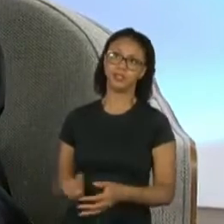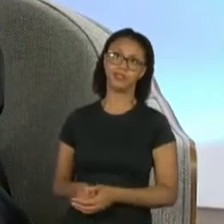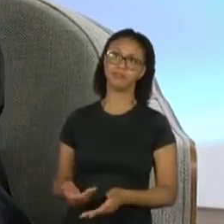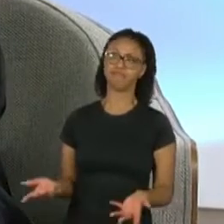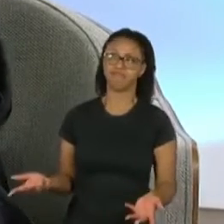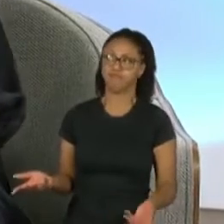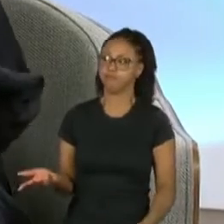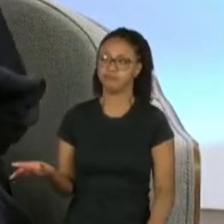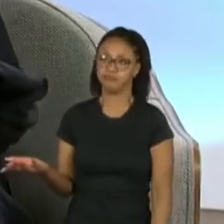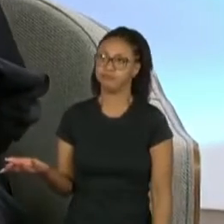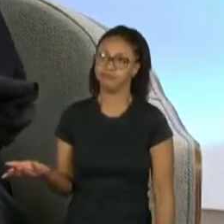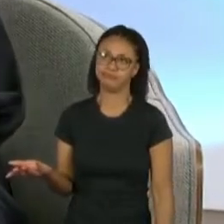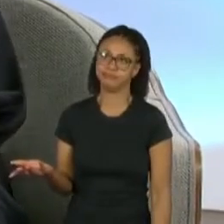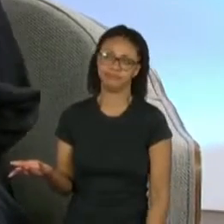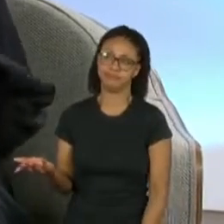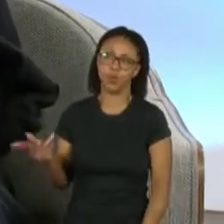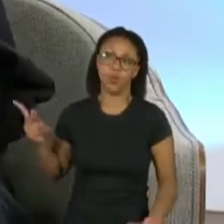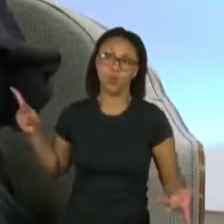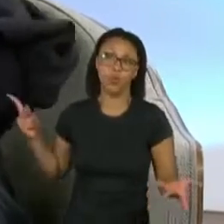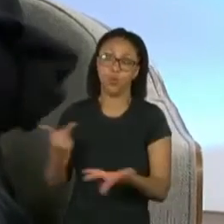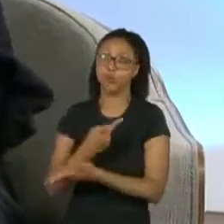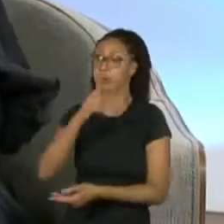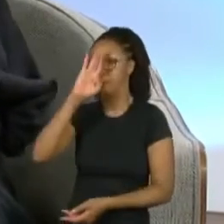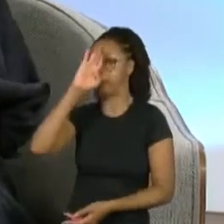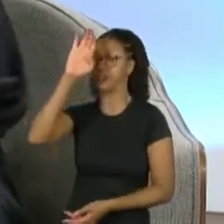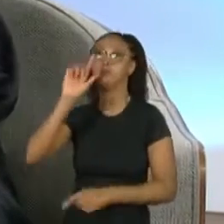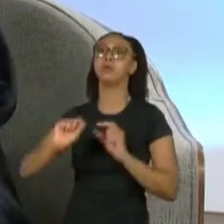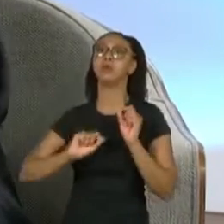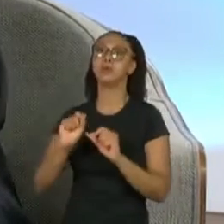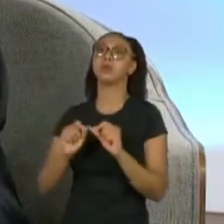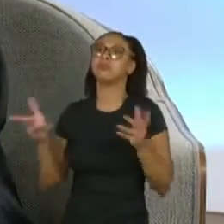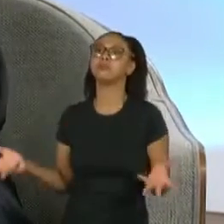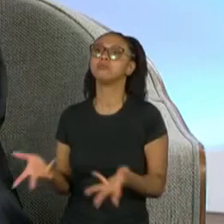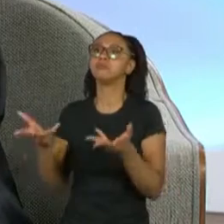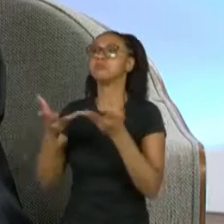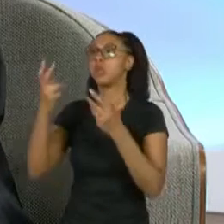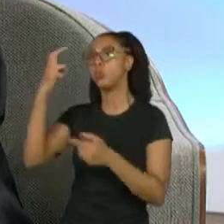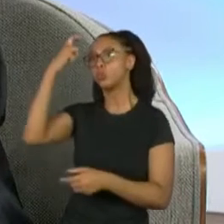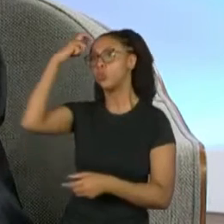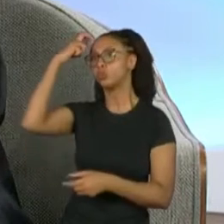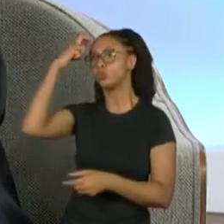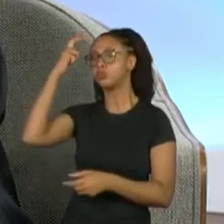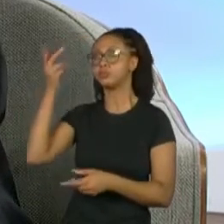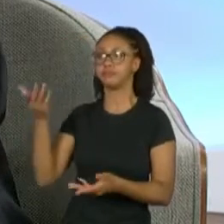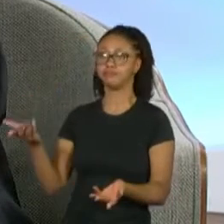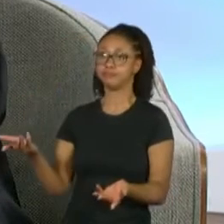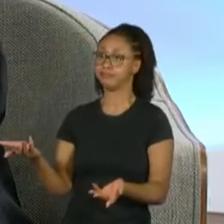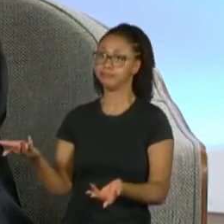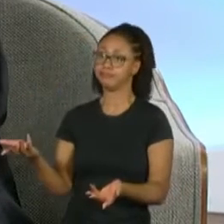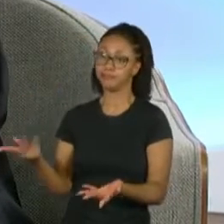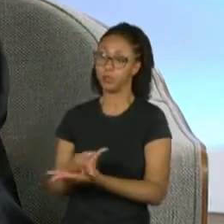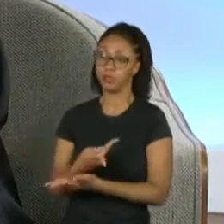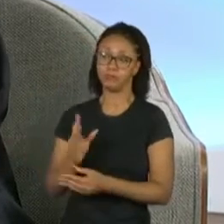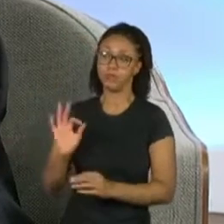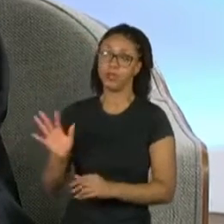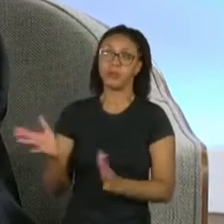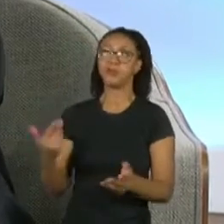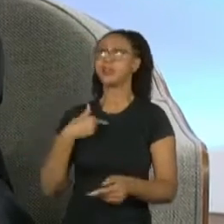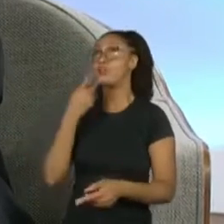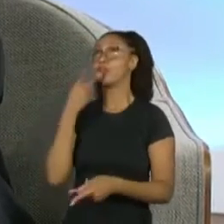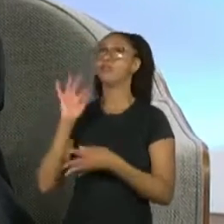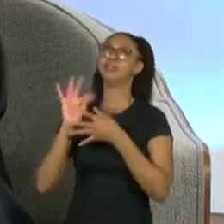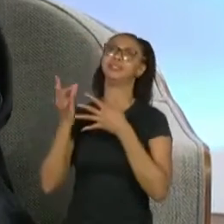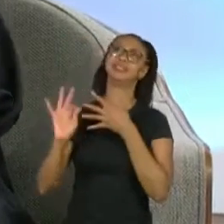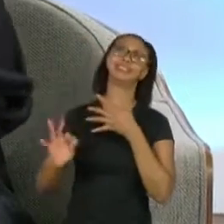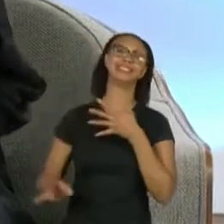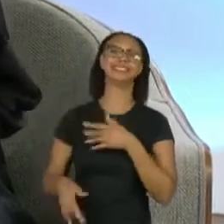por exemplo, um dos grandes pecados é não fomentar a questão da cultura, né? Enfim, se a gente for falar